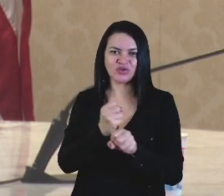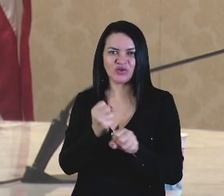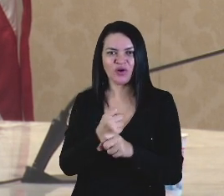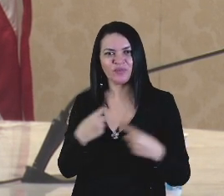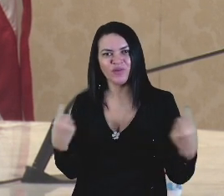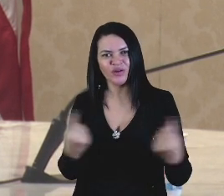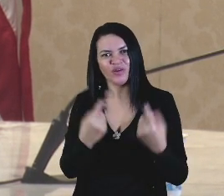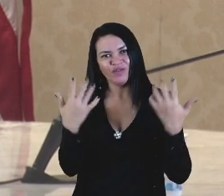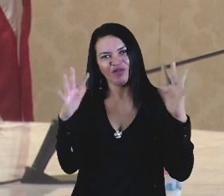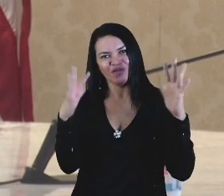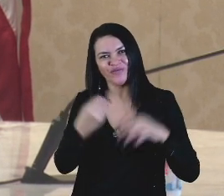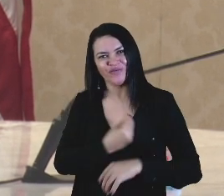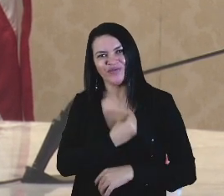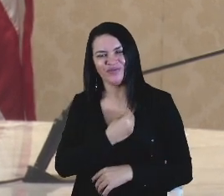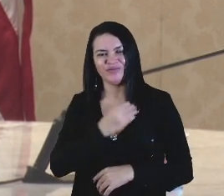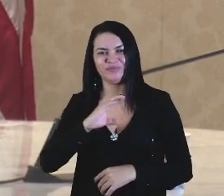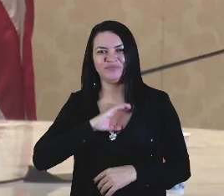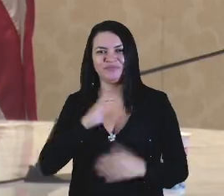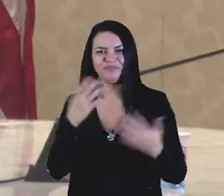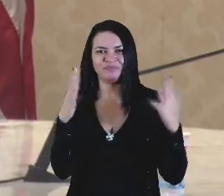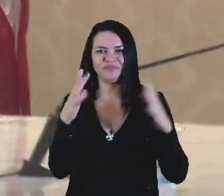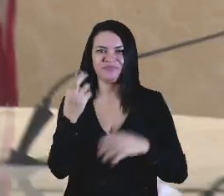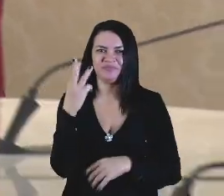Muito obrigado, viva Caxias, viva o Maranhão.